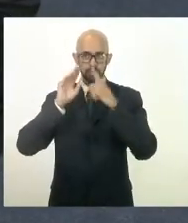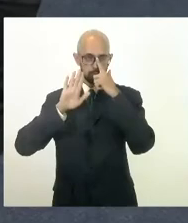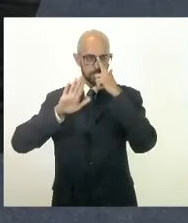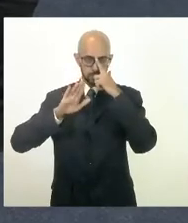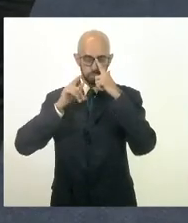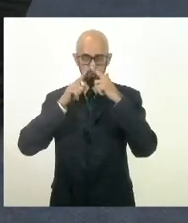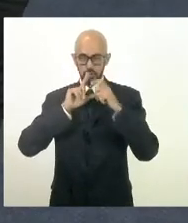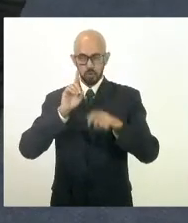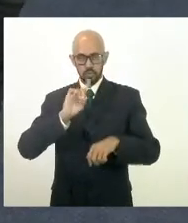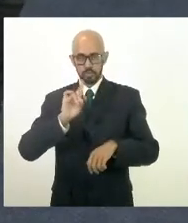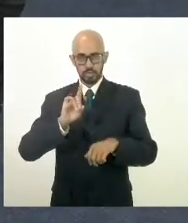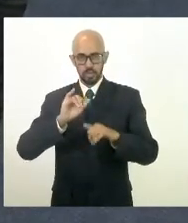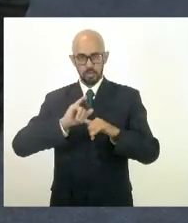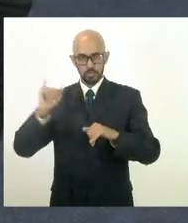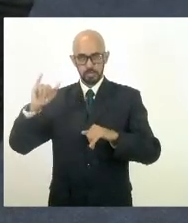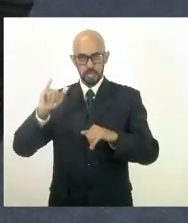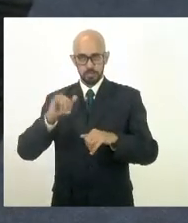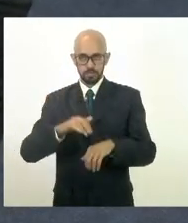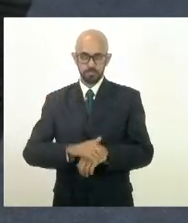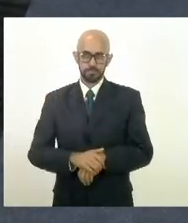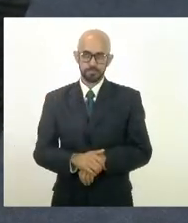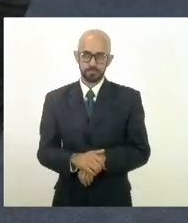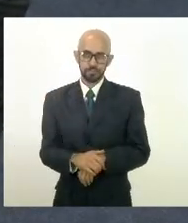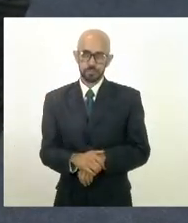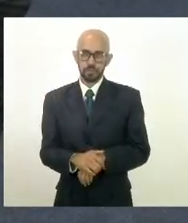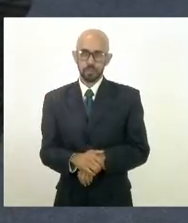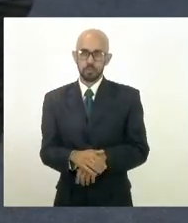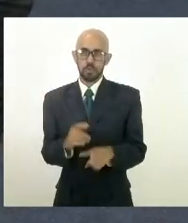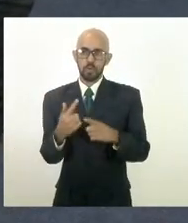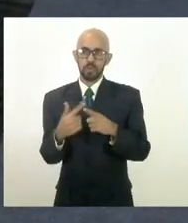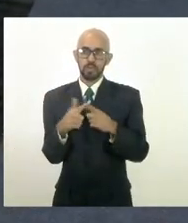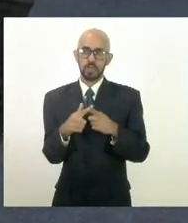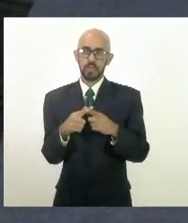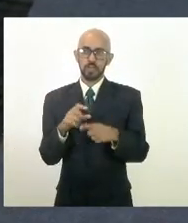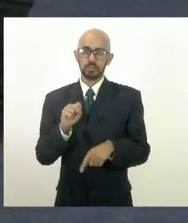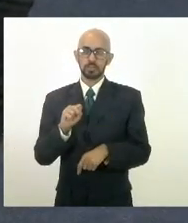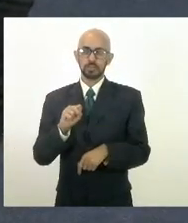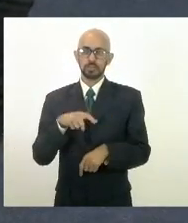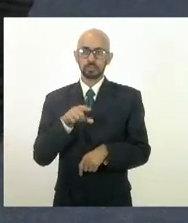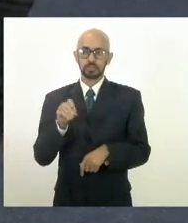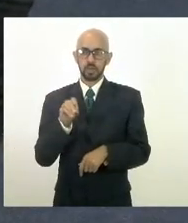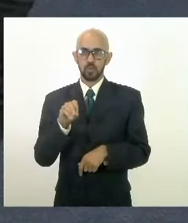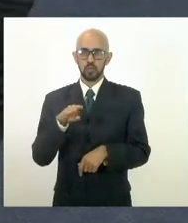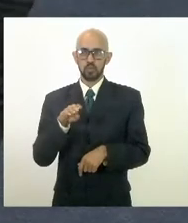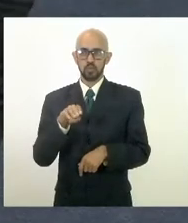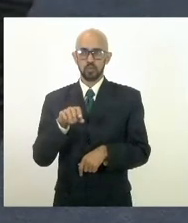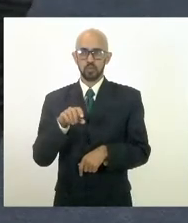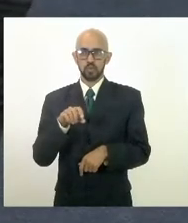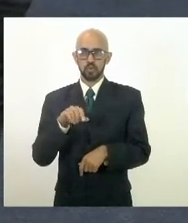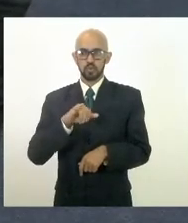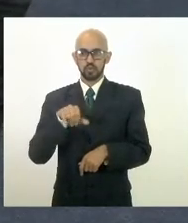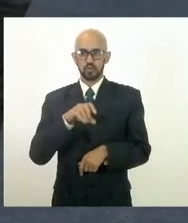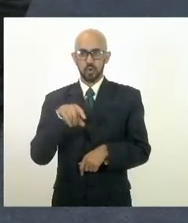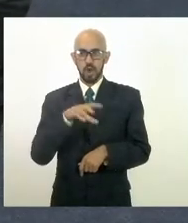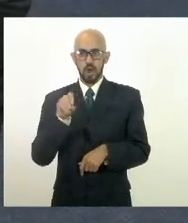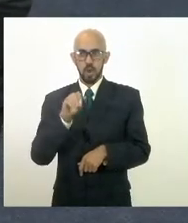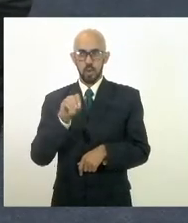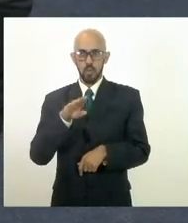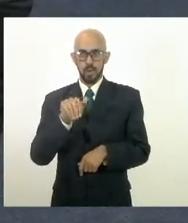não consegui avisar ao governador sobre esse histórico porque em São João da Barra eu não pude falar na cerimônia